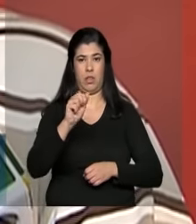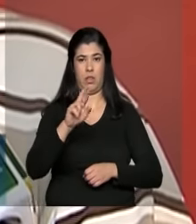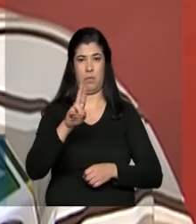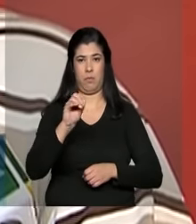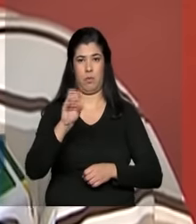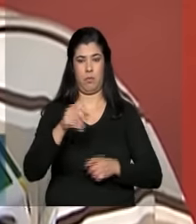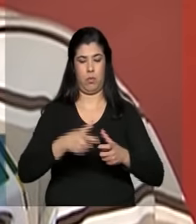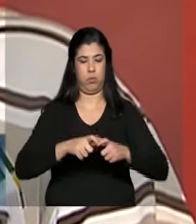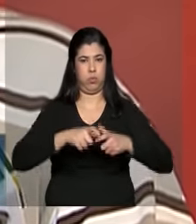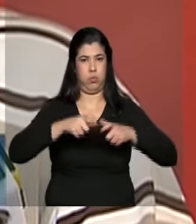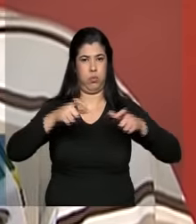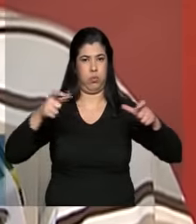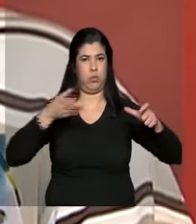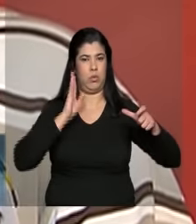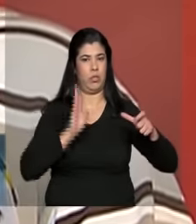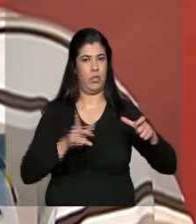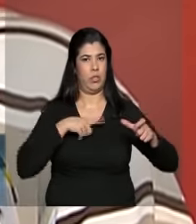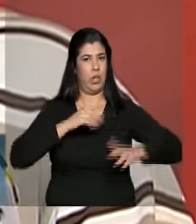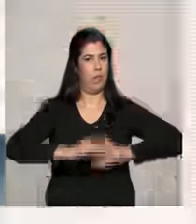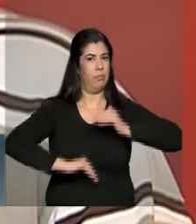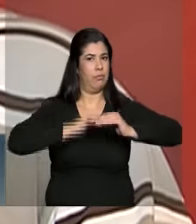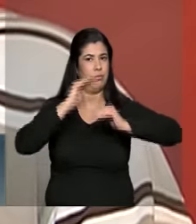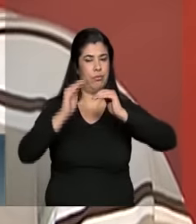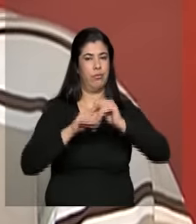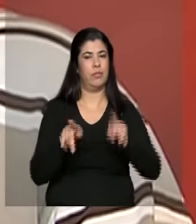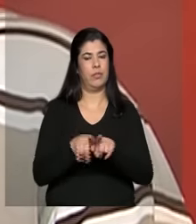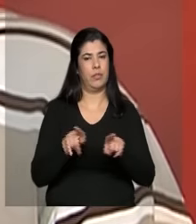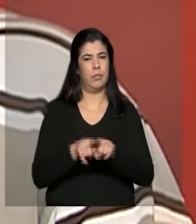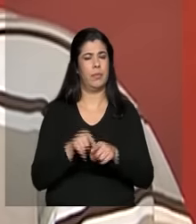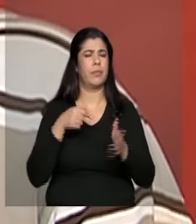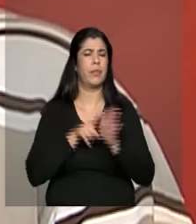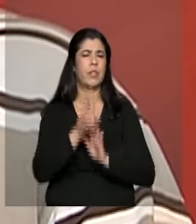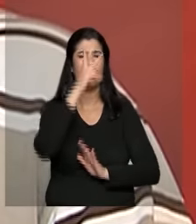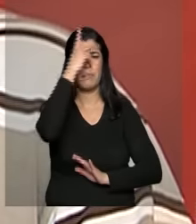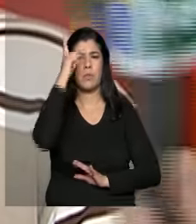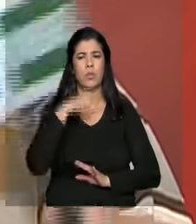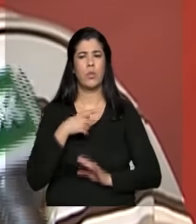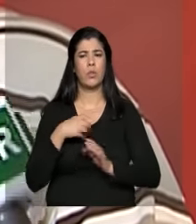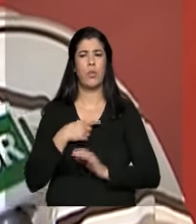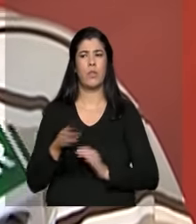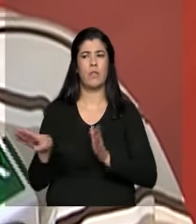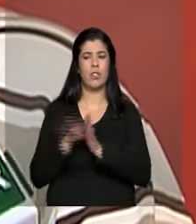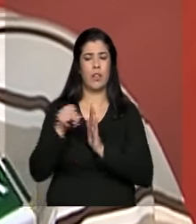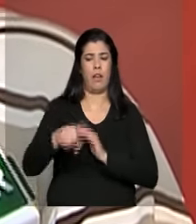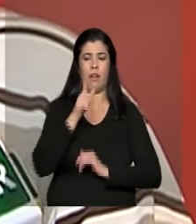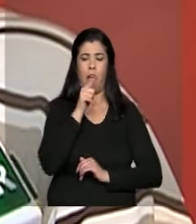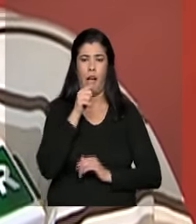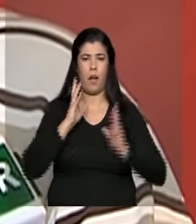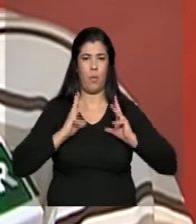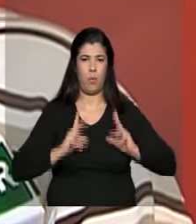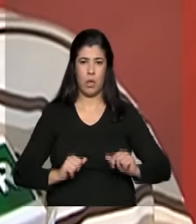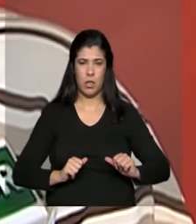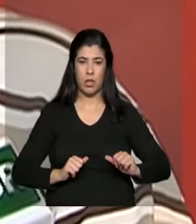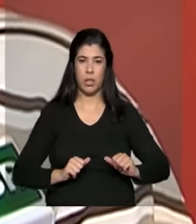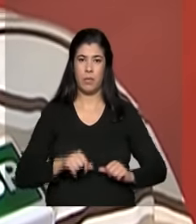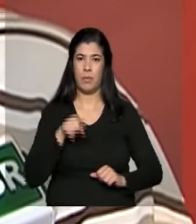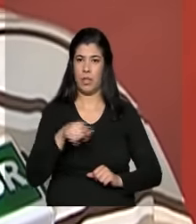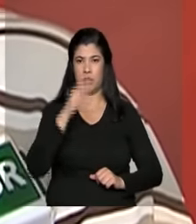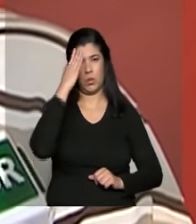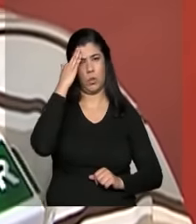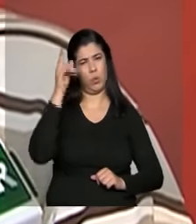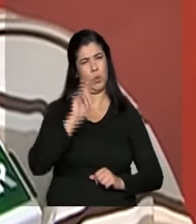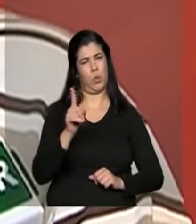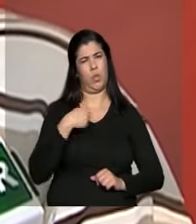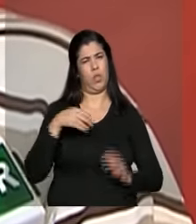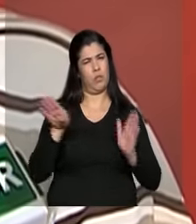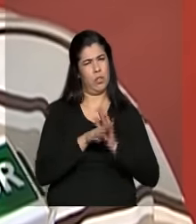Cresceu bastante, desenvolveu. E para as pessoas que vão receber essa água? Eu acho que eles não estão dominantes, estão sonhando se